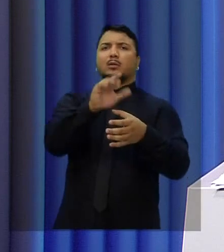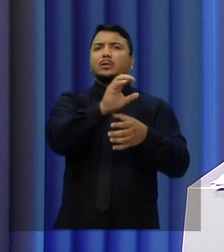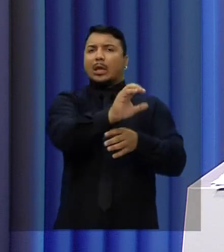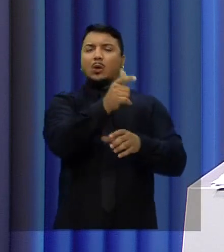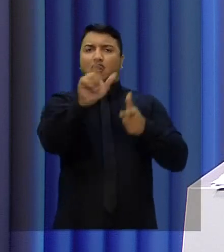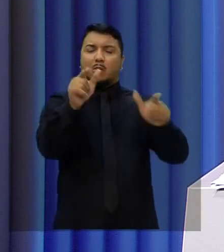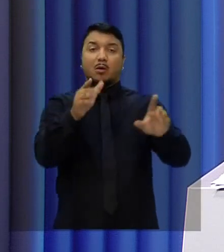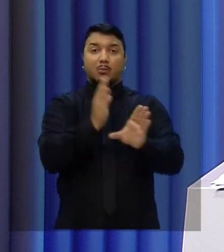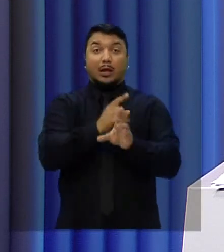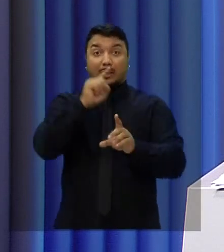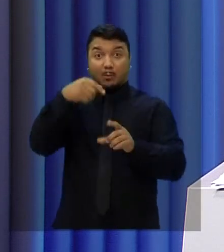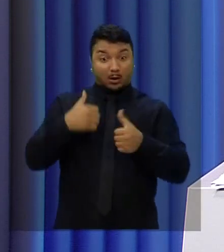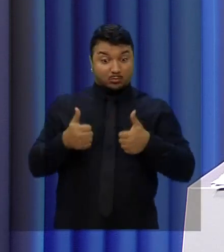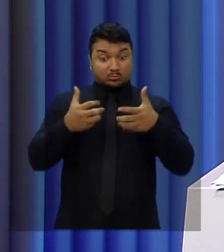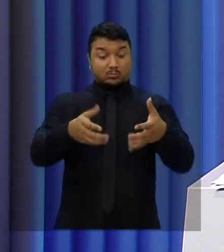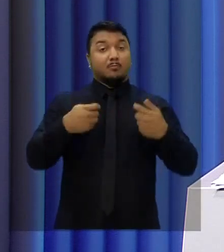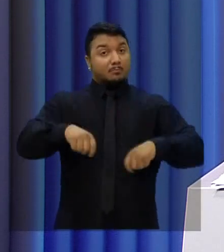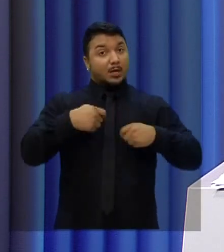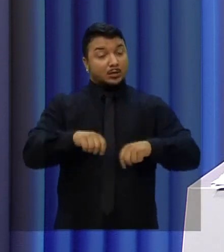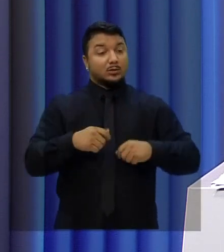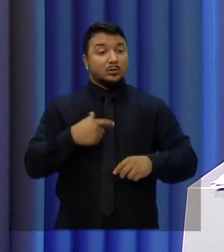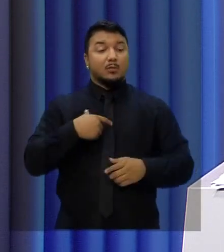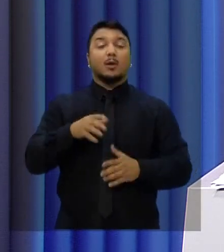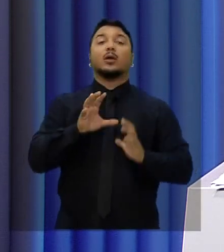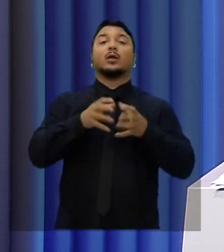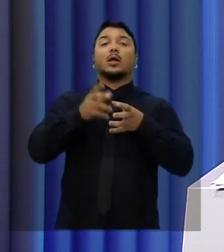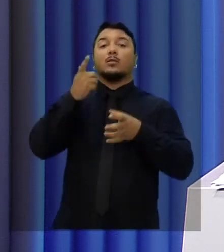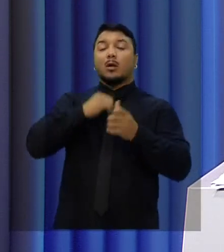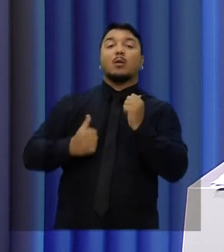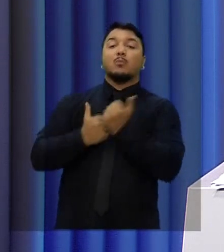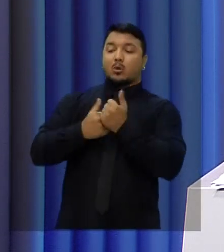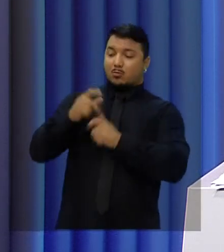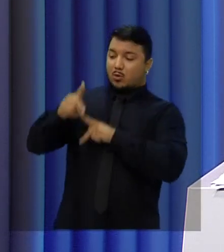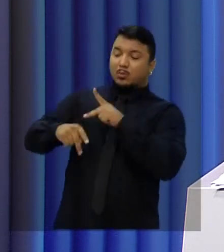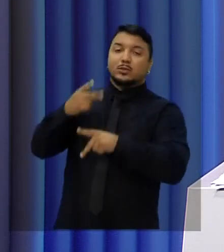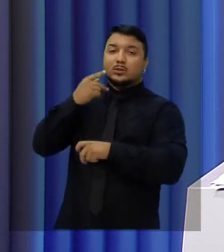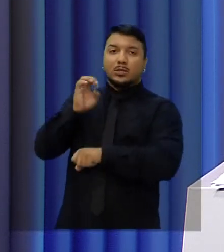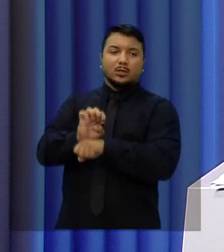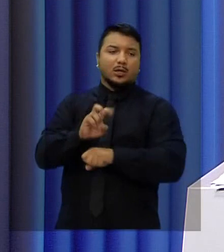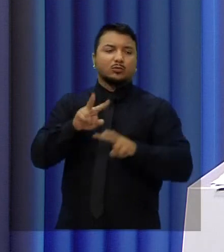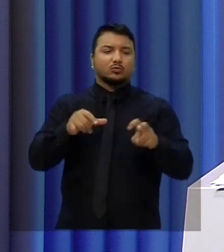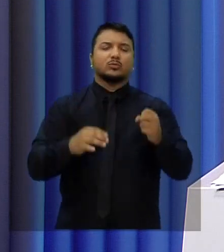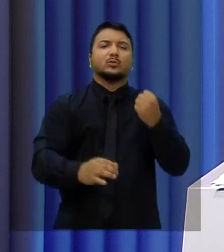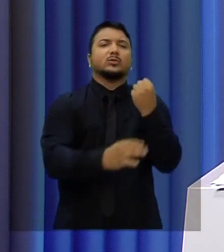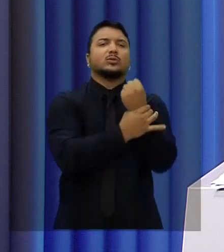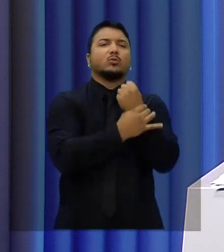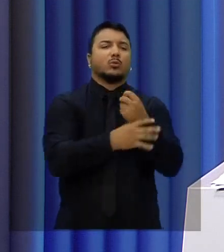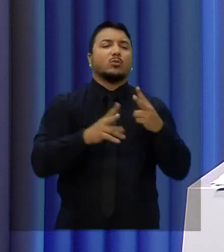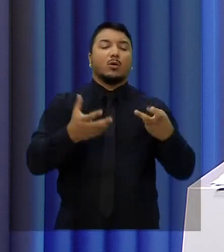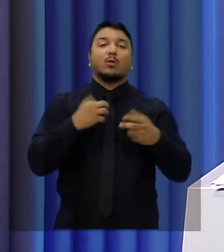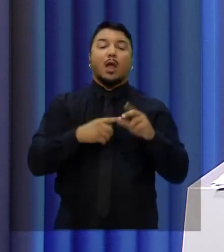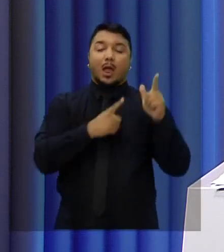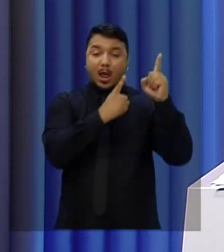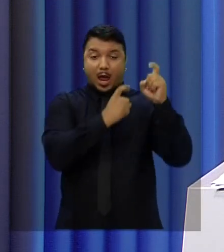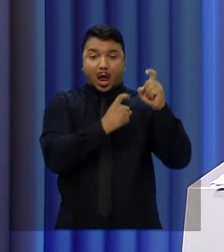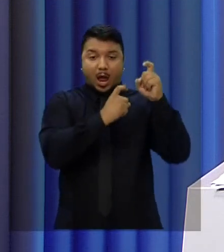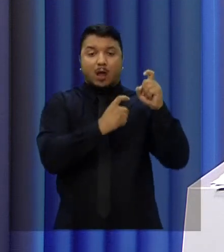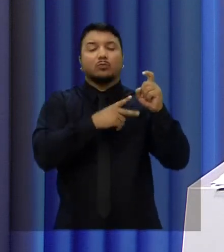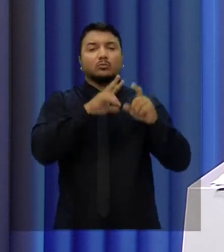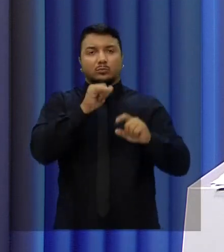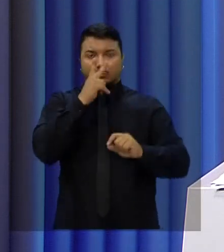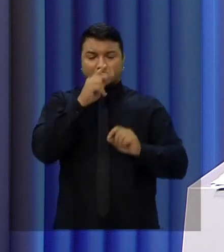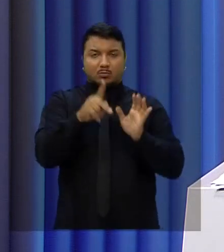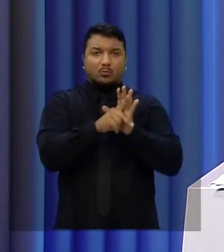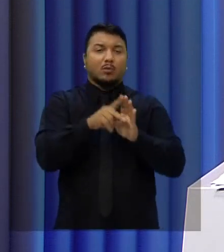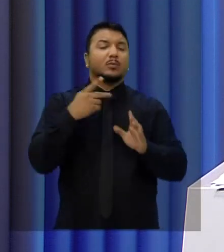contas com o padrinho. O meu patrão e meu padrinho é o povo cearense. E, Wagner, na segurança, eu quero levar o raio para todos os municípios